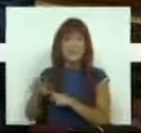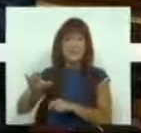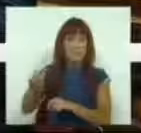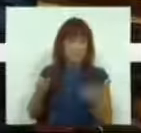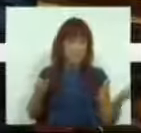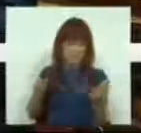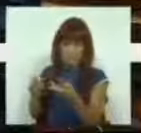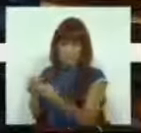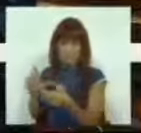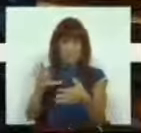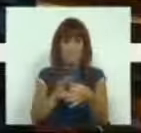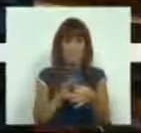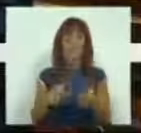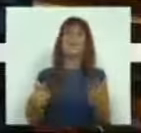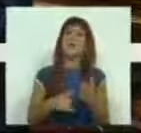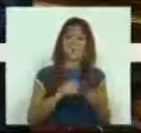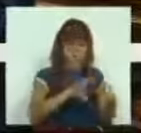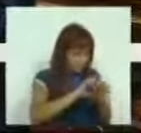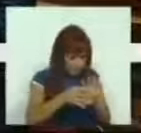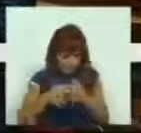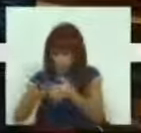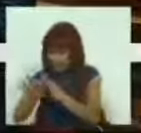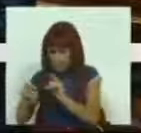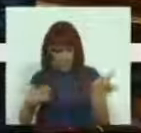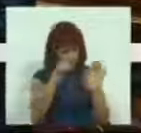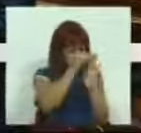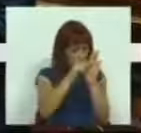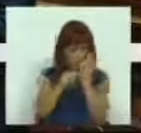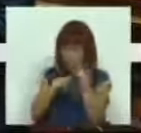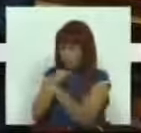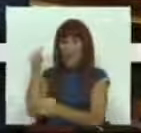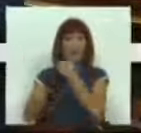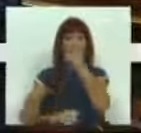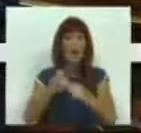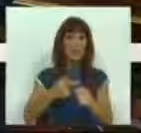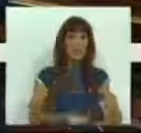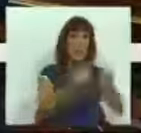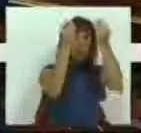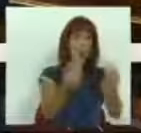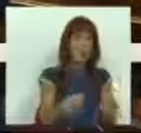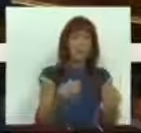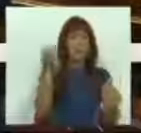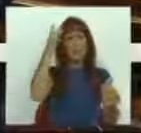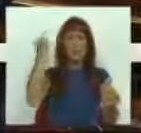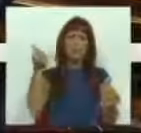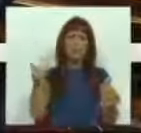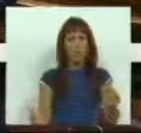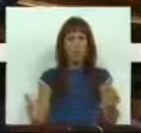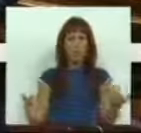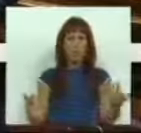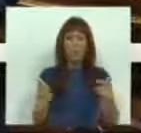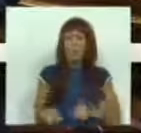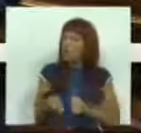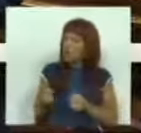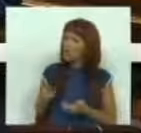CP. E com essa necessária articulação de princípios, por vezes o ótimo é inimigo do bom. E esta nova